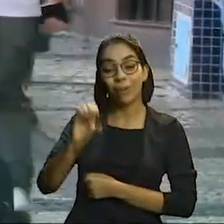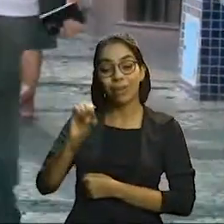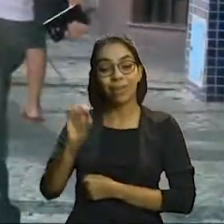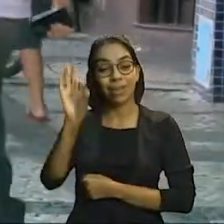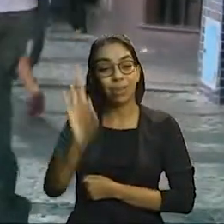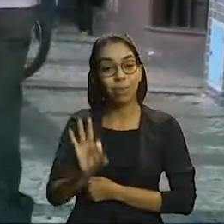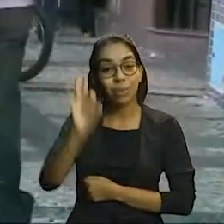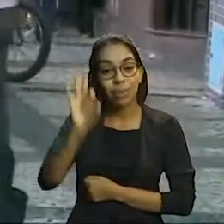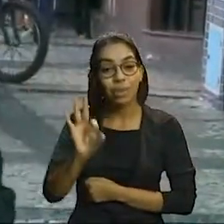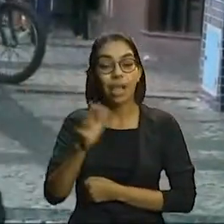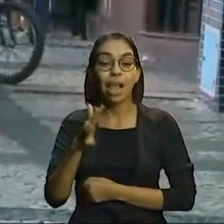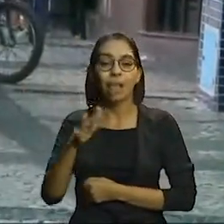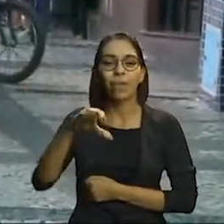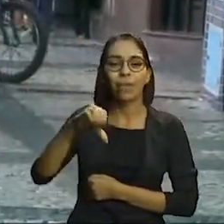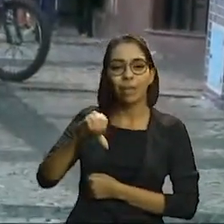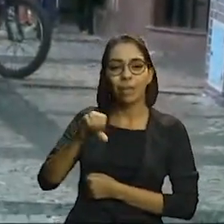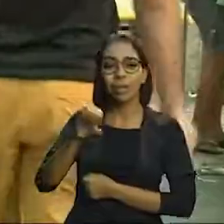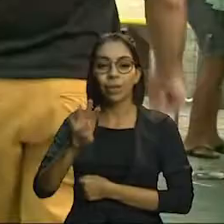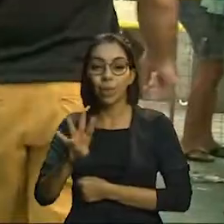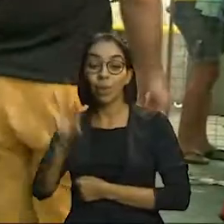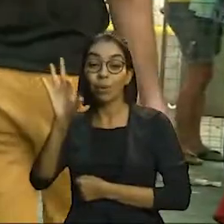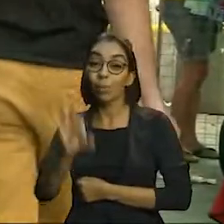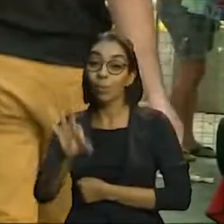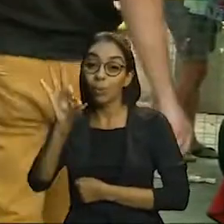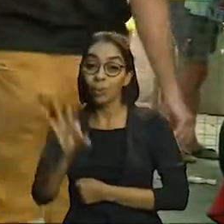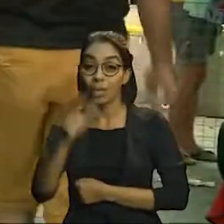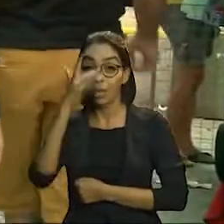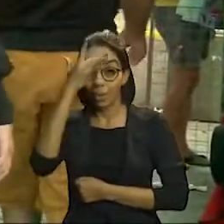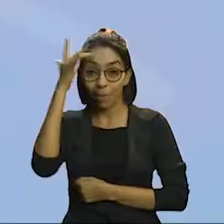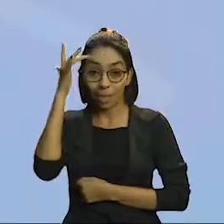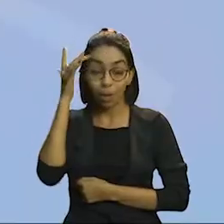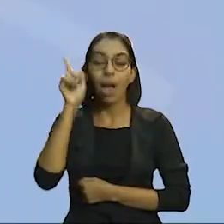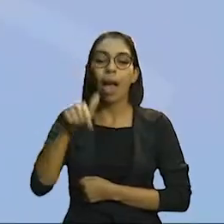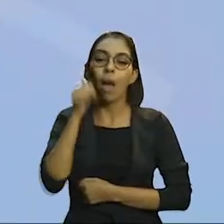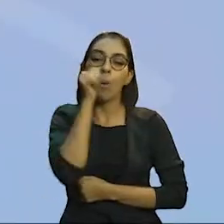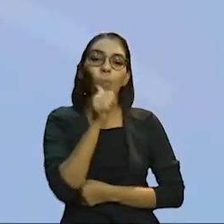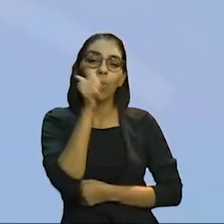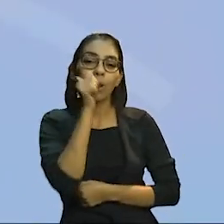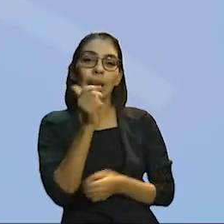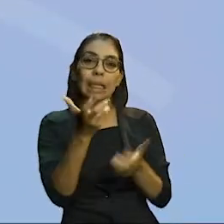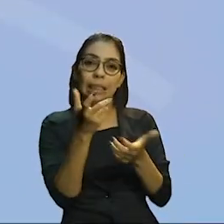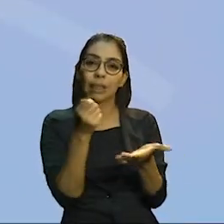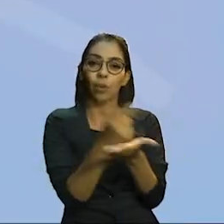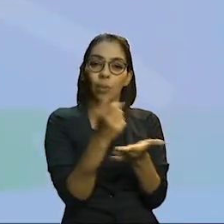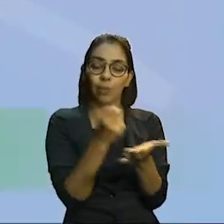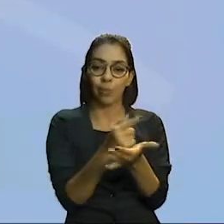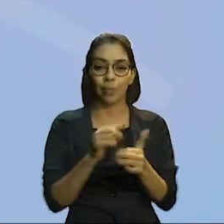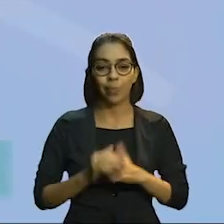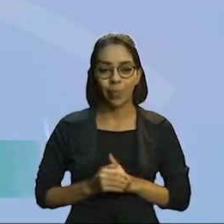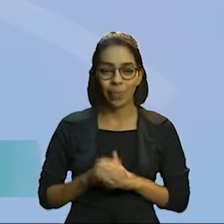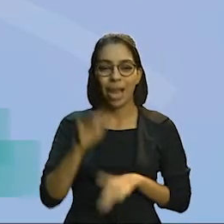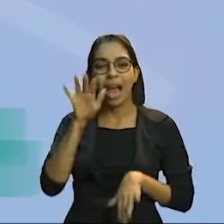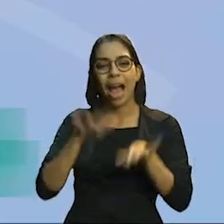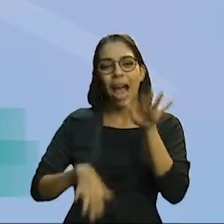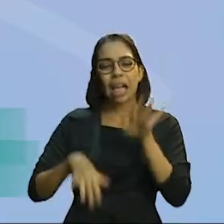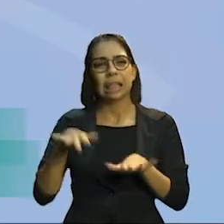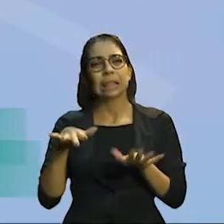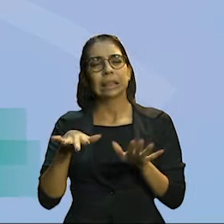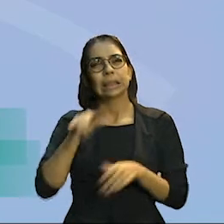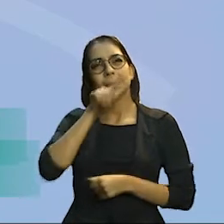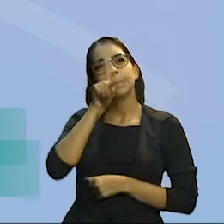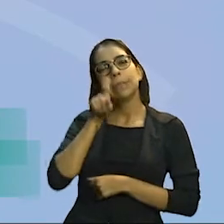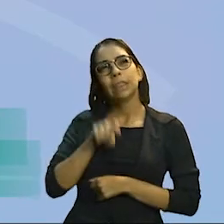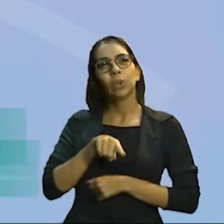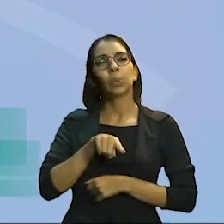% dos compradores compulsivos são mulheres. Às vezes a gente se pergunta por que o simples